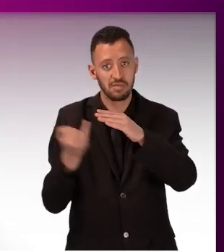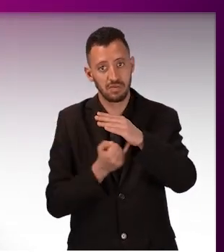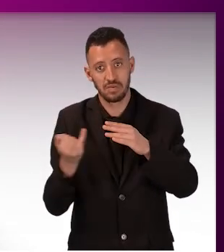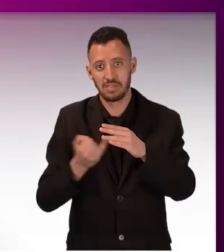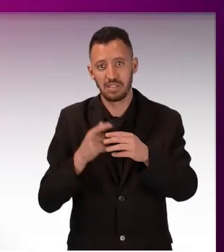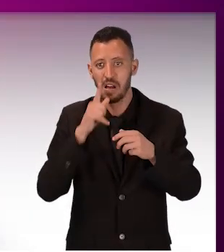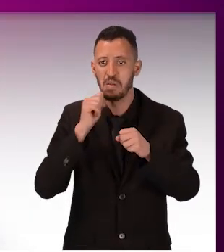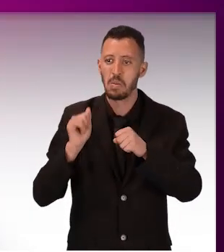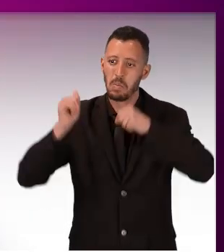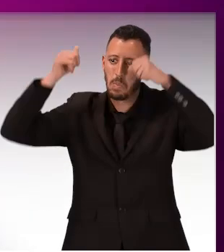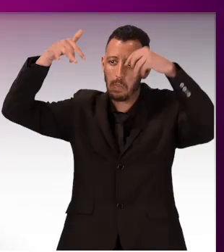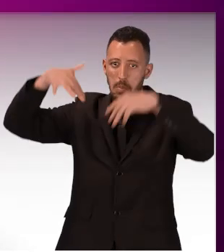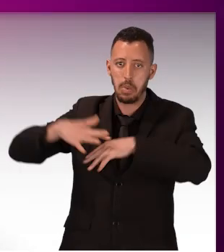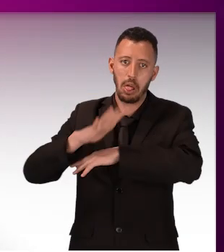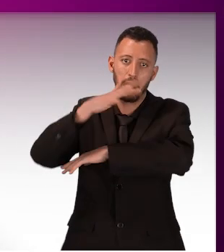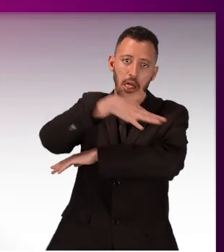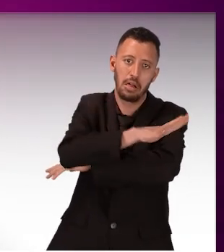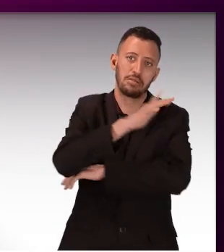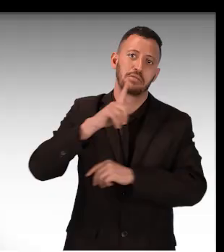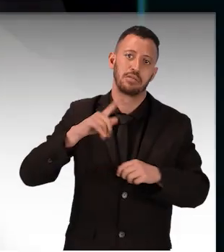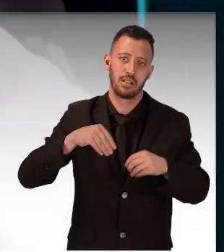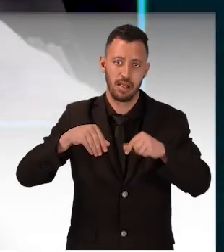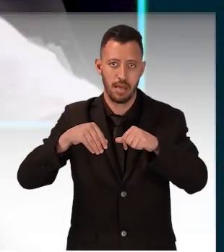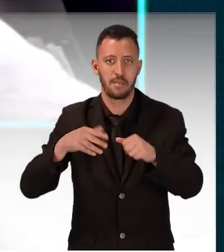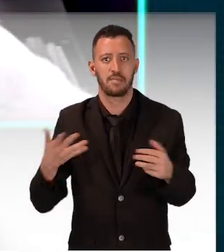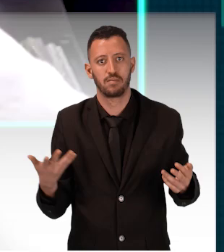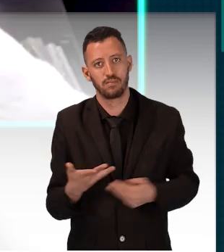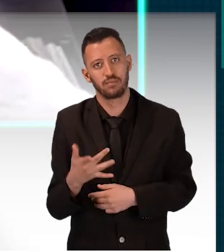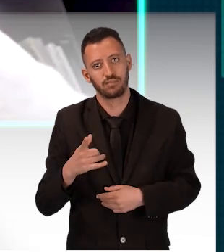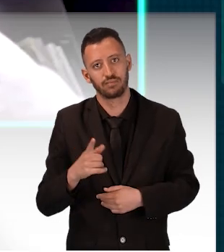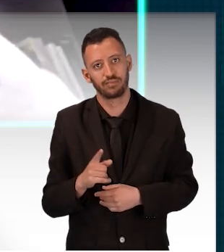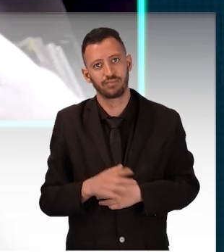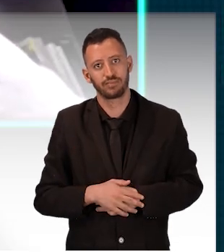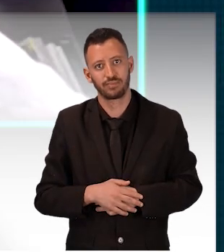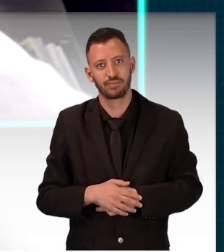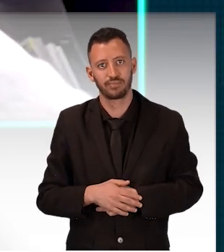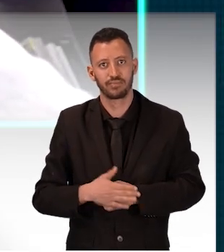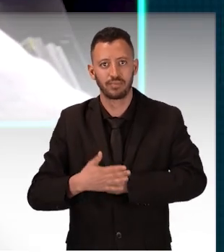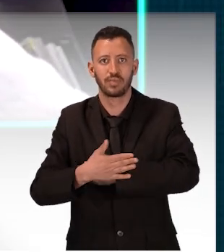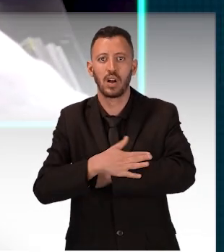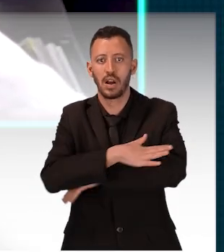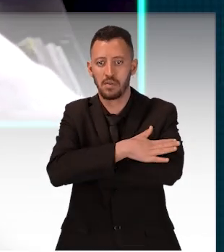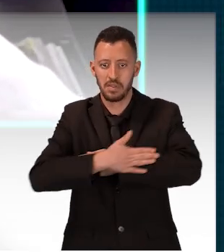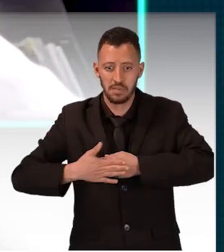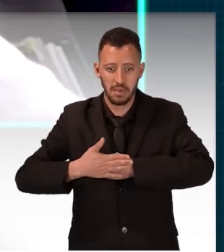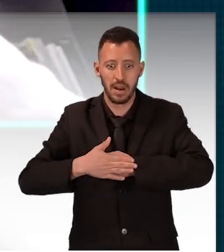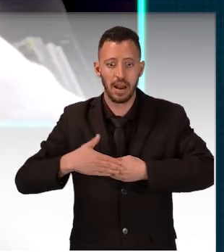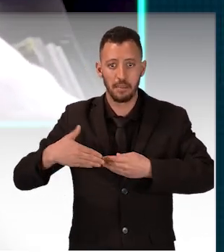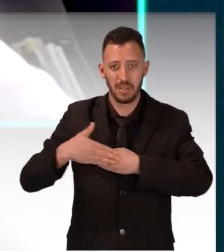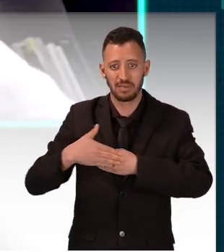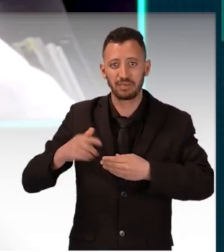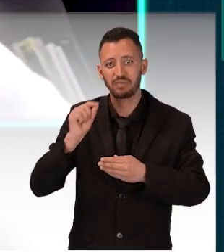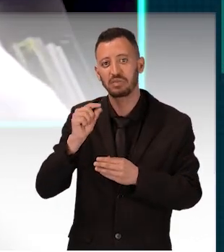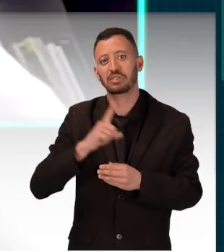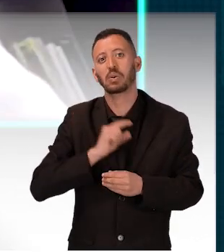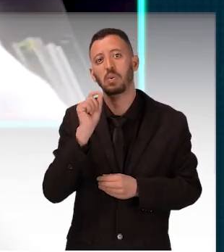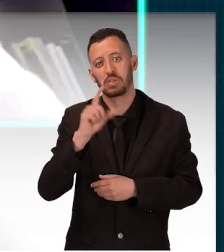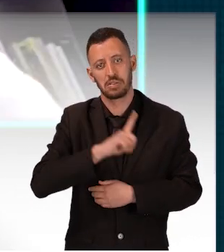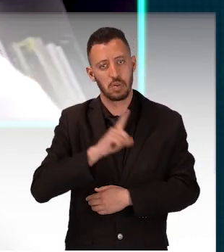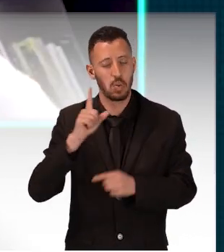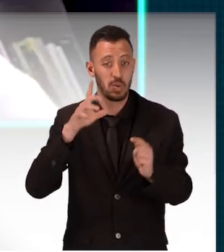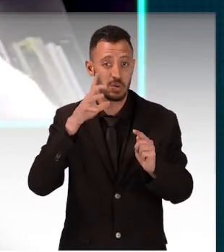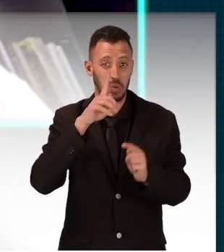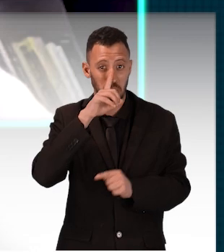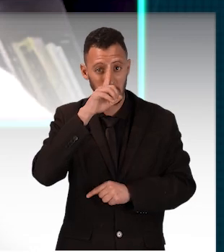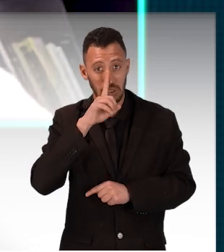totalmente soterrados pela lama. As barragens, atualmente, elas caracterizam um risco.